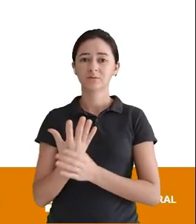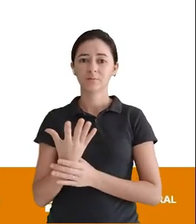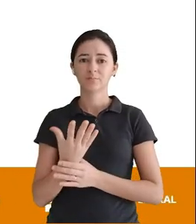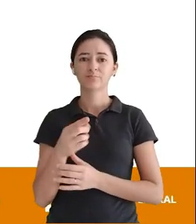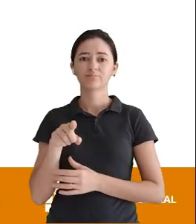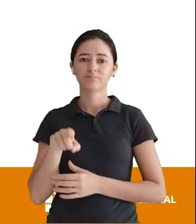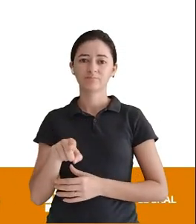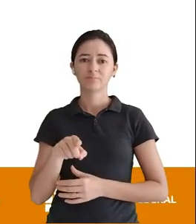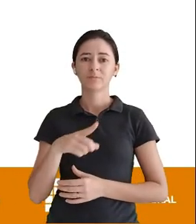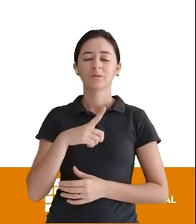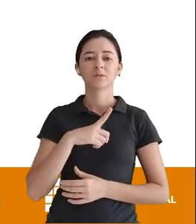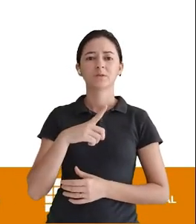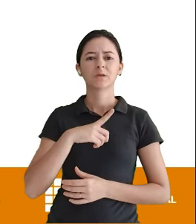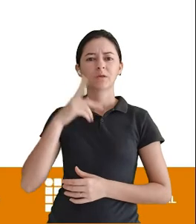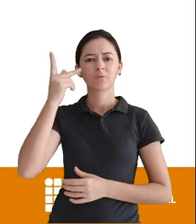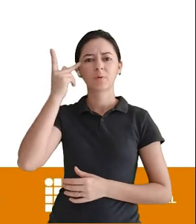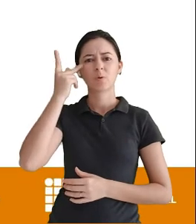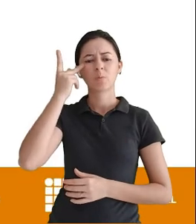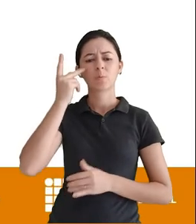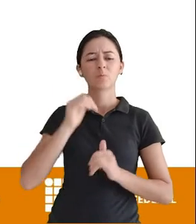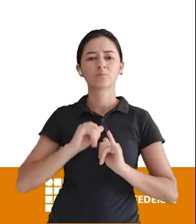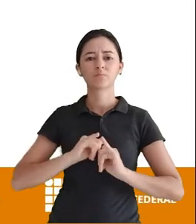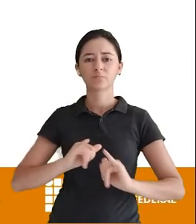Ou seja Ele tem uma informação